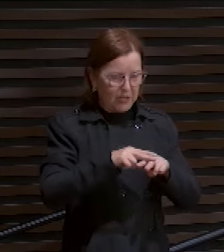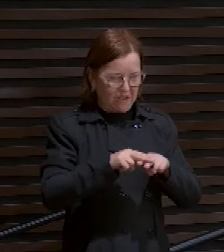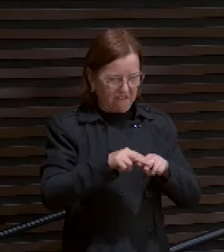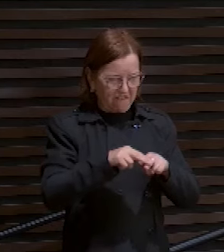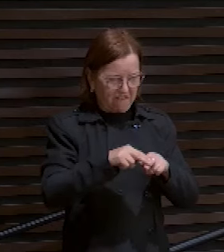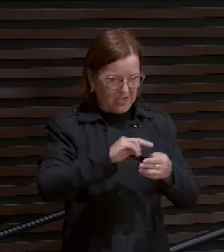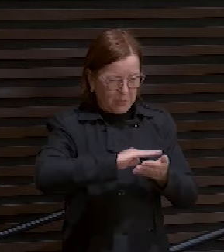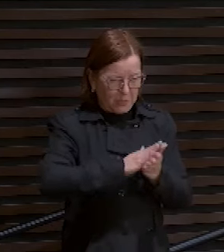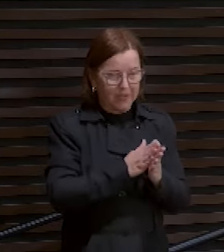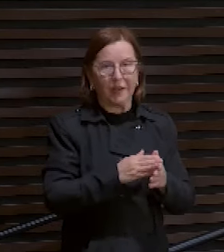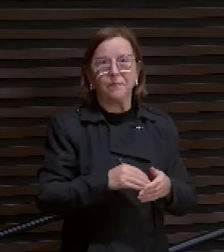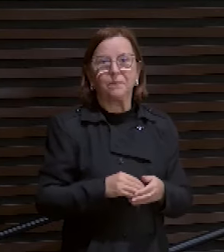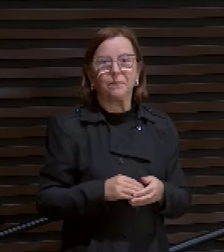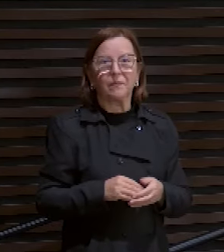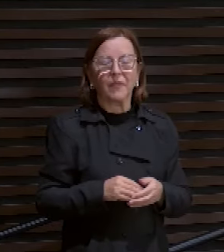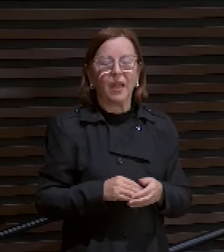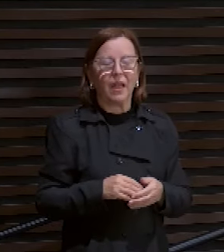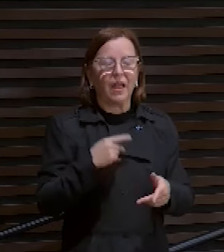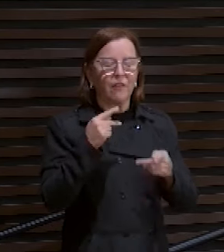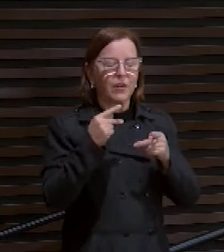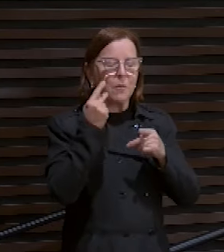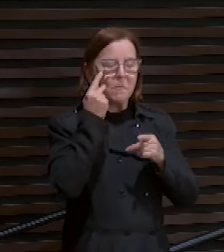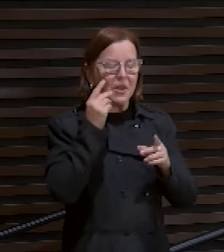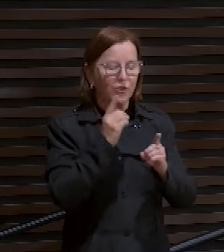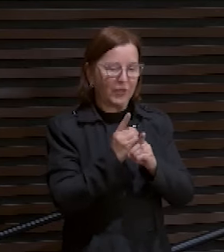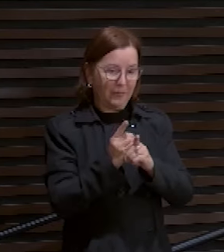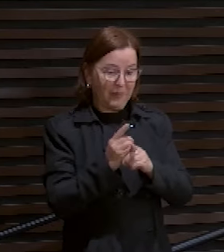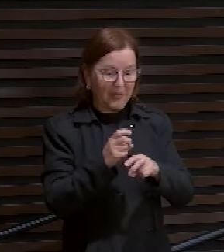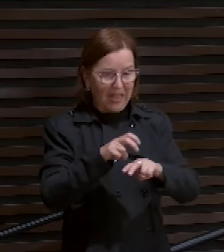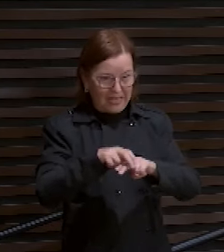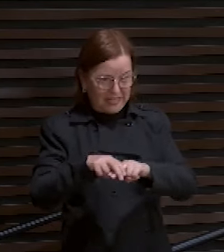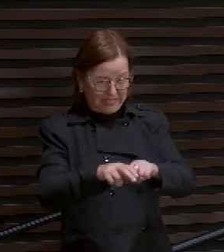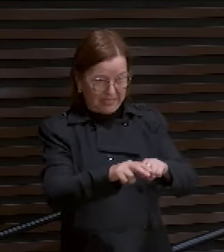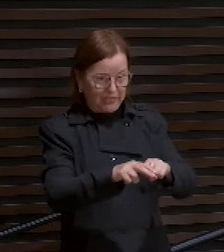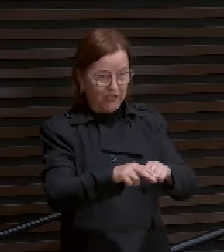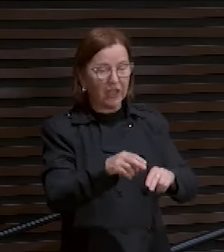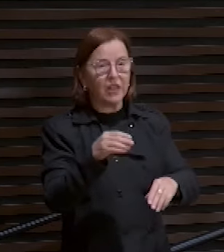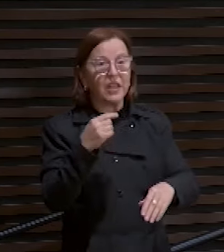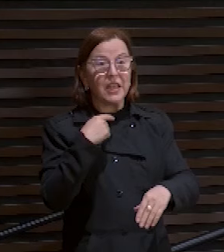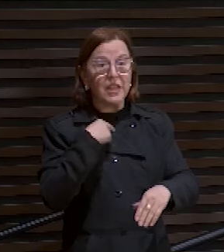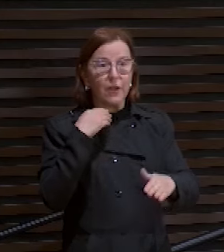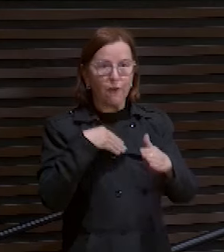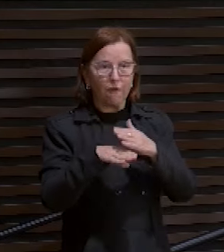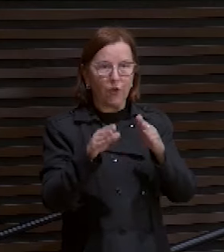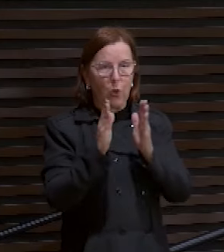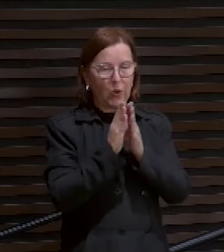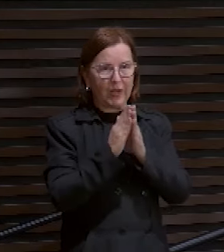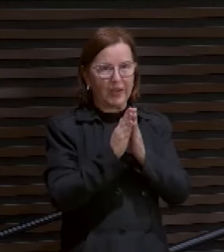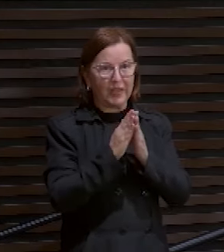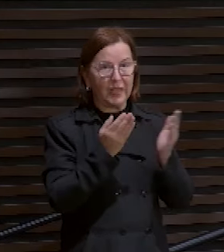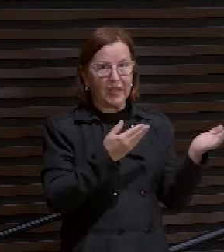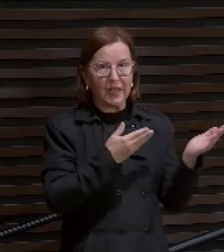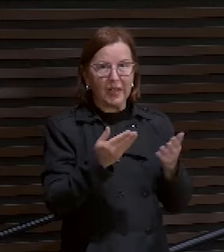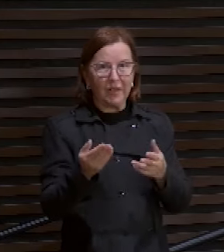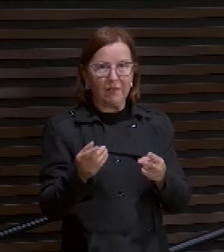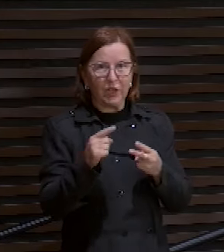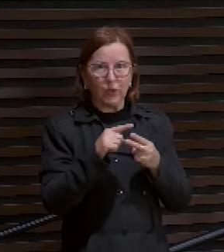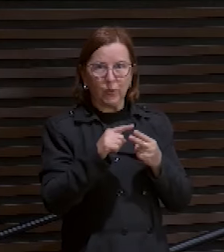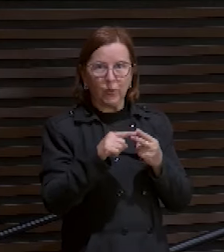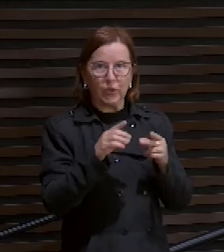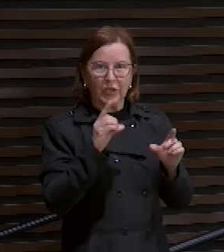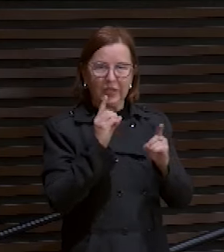discípulos, assentai-vos aqui enquanto eu vou ali orar. E levando consigo Pedro, Tiago e dois filhos de Zebedeu, começou